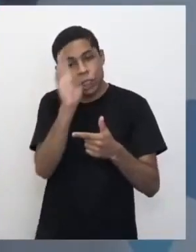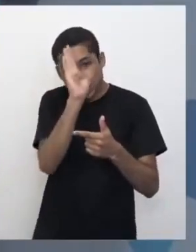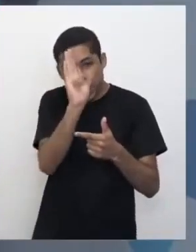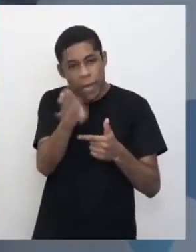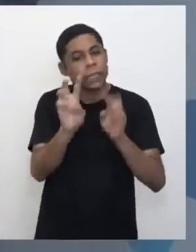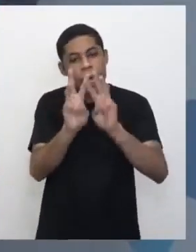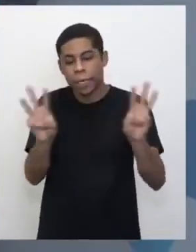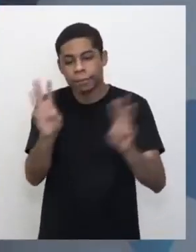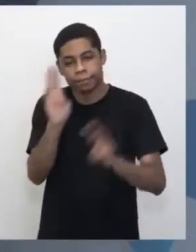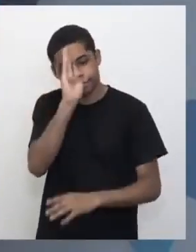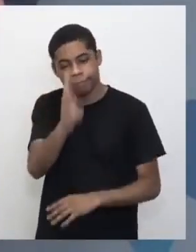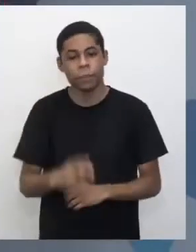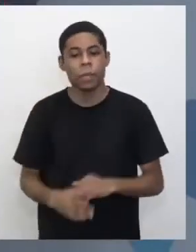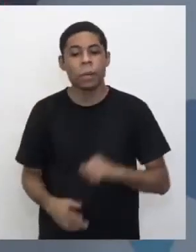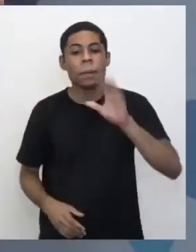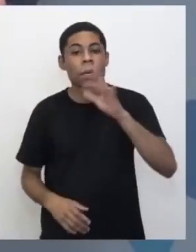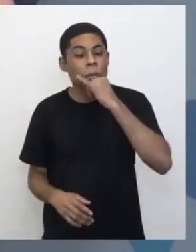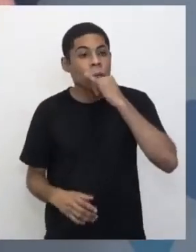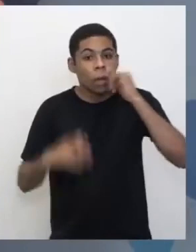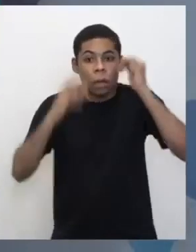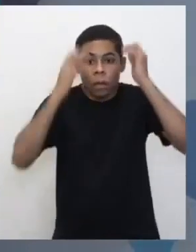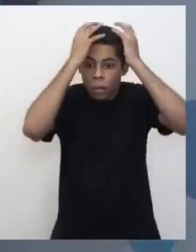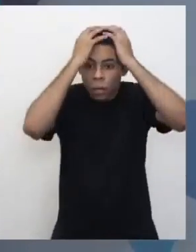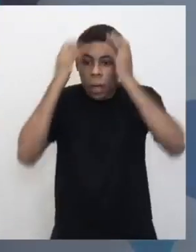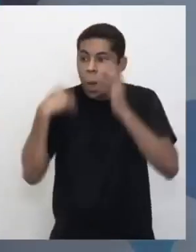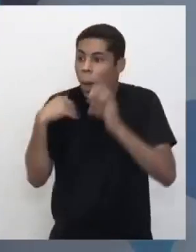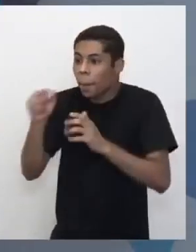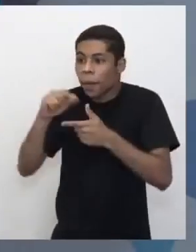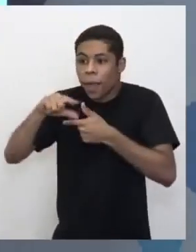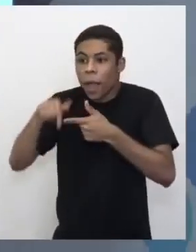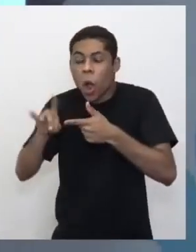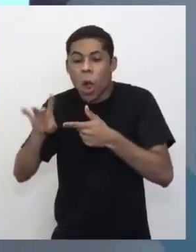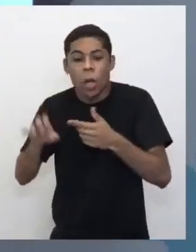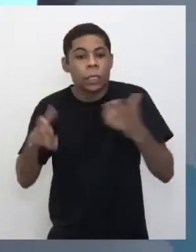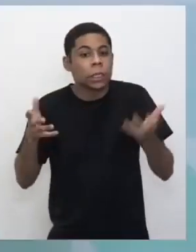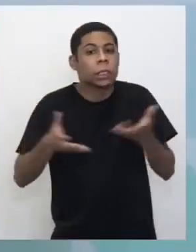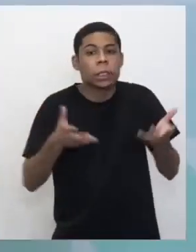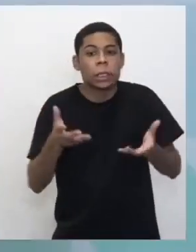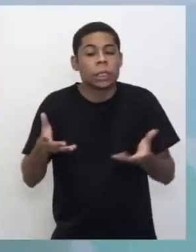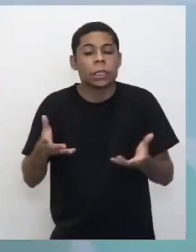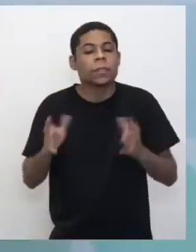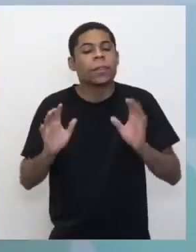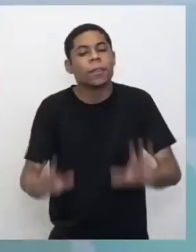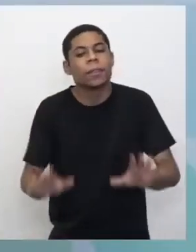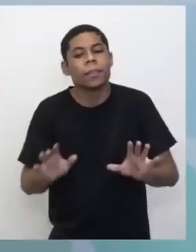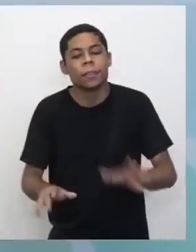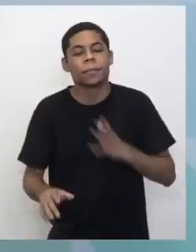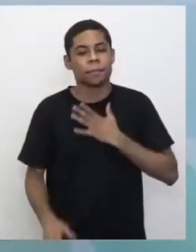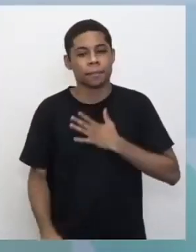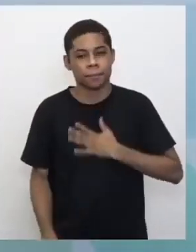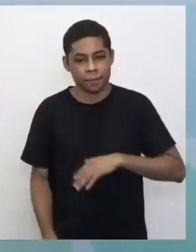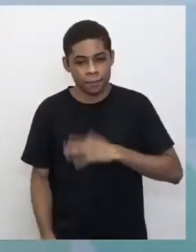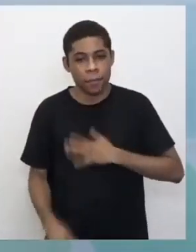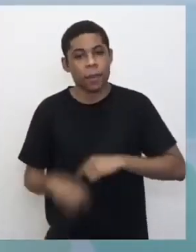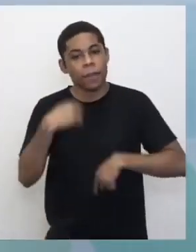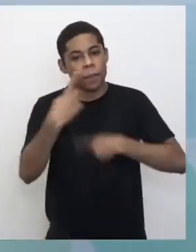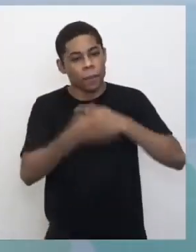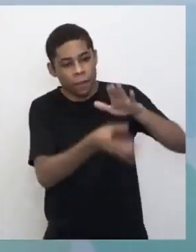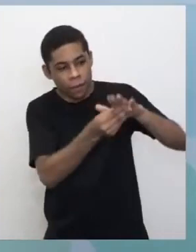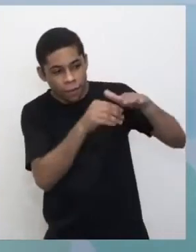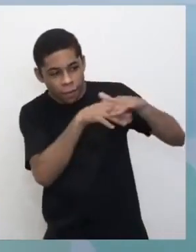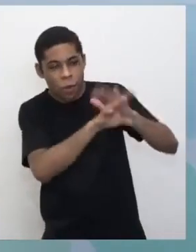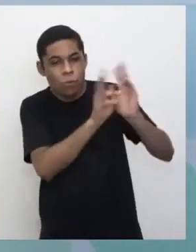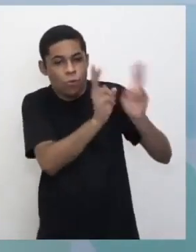para o site, mas assim, meu, passou correndo, não peguei o QR Code, João, o que Não tem problema, vai estar tudo disponível para você depois lá no repositório, inclusive,